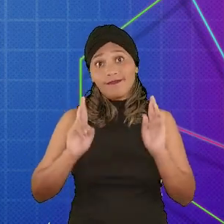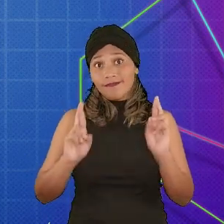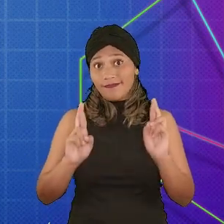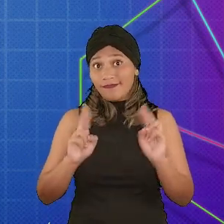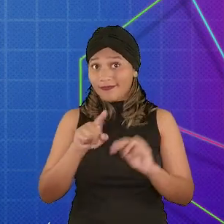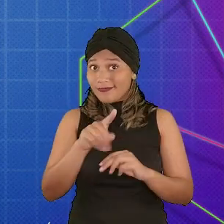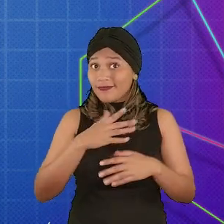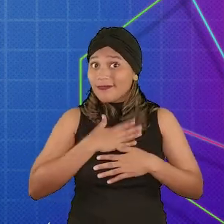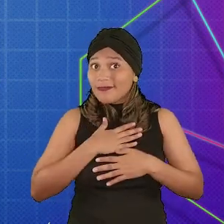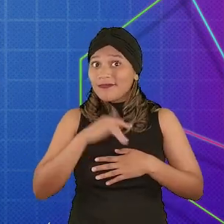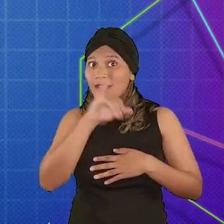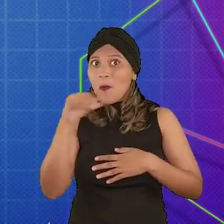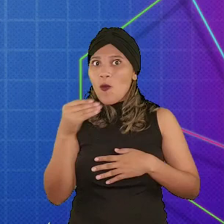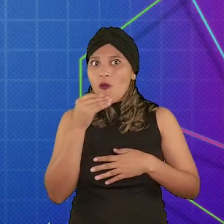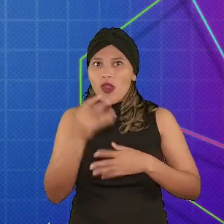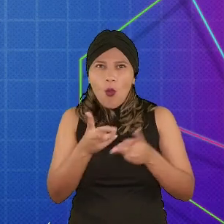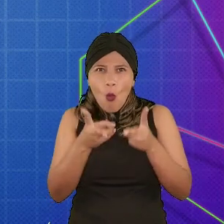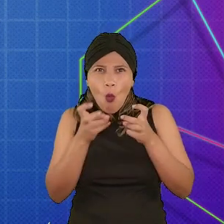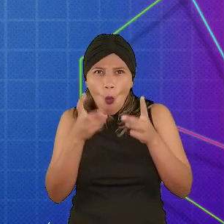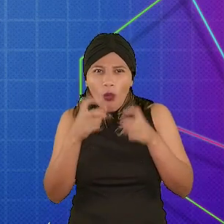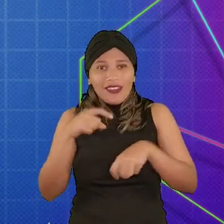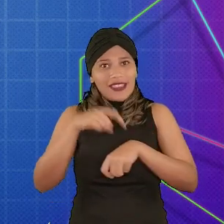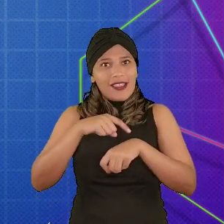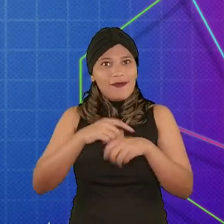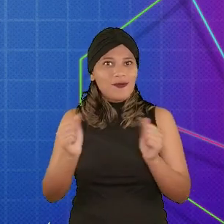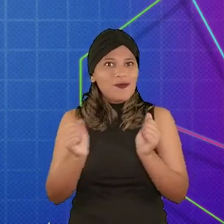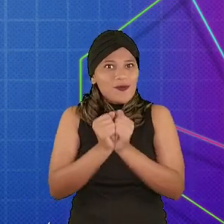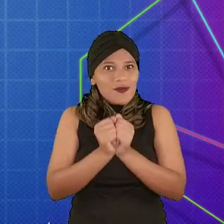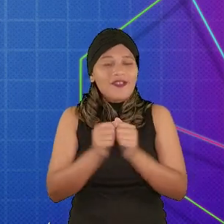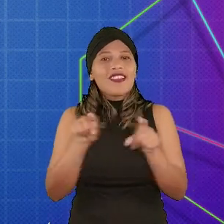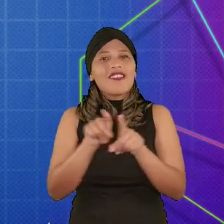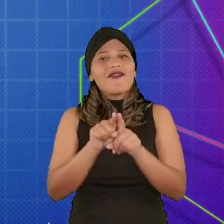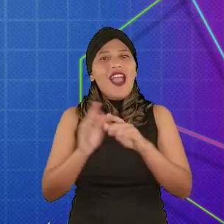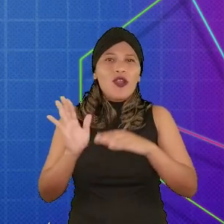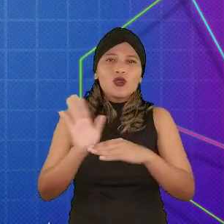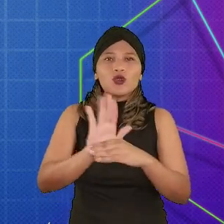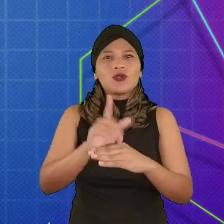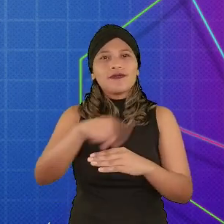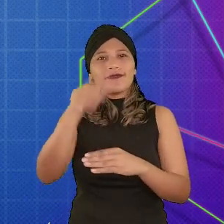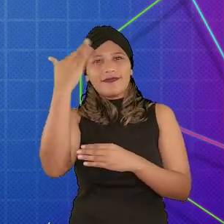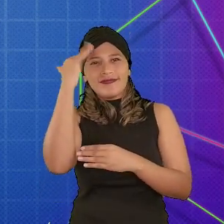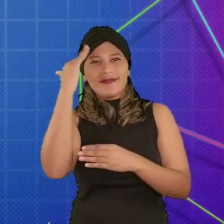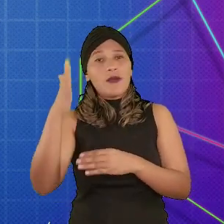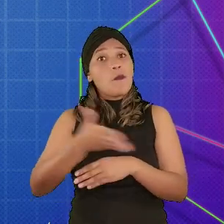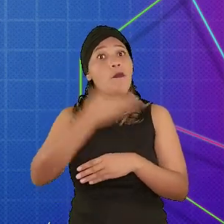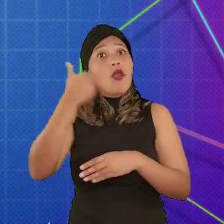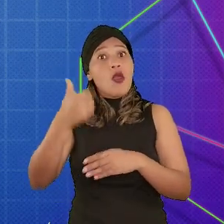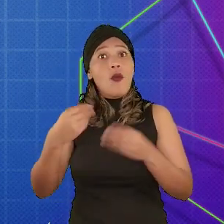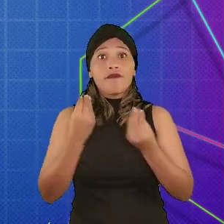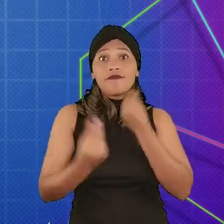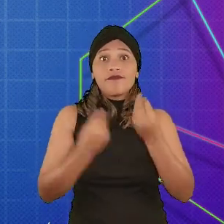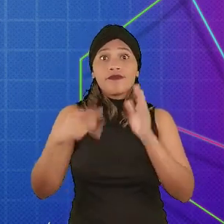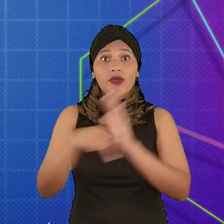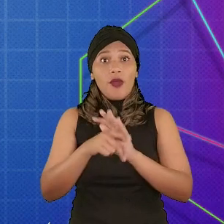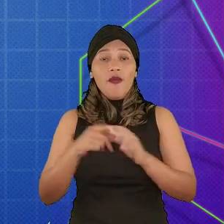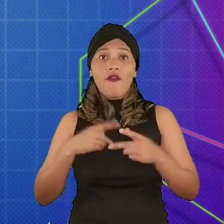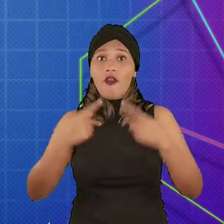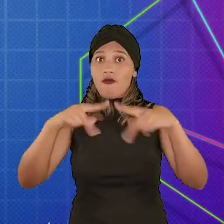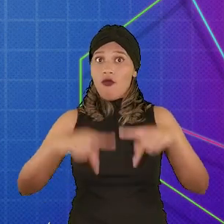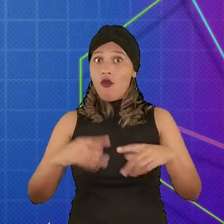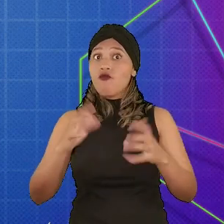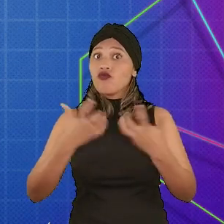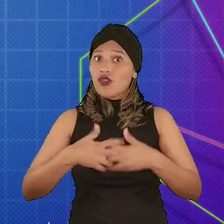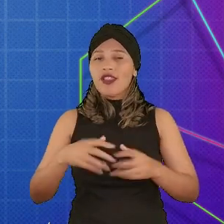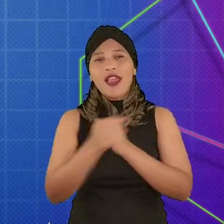jogos. E eu espero que tenha sido muito proveitoso para vocês esse tempo que a gente passou aqui e que tenha ajudado vocês a entenderem melhor como a